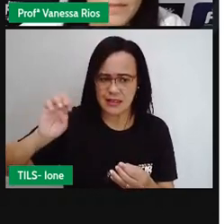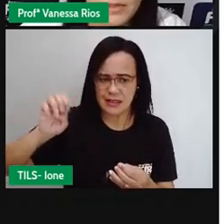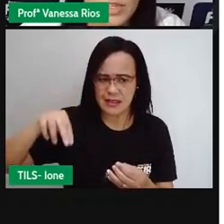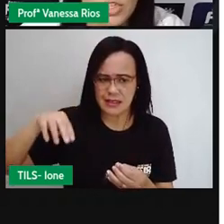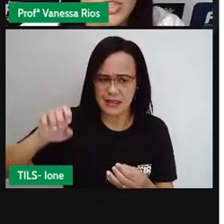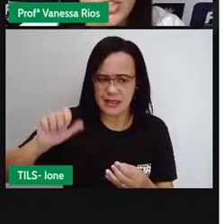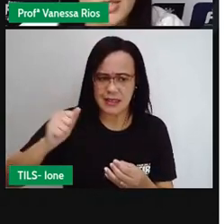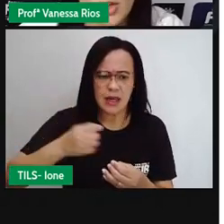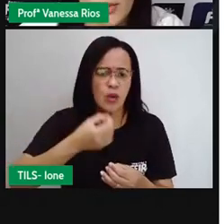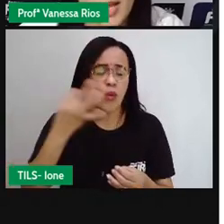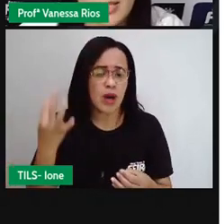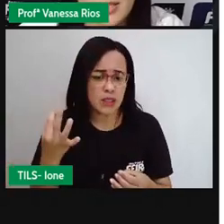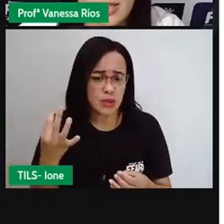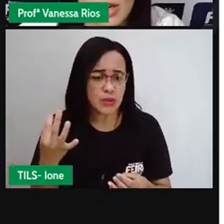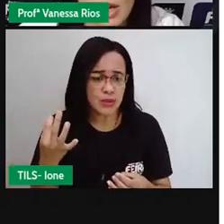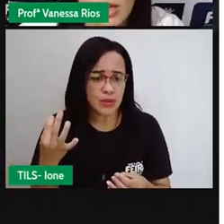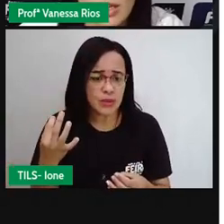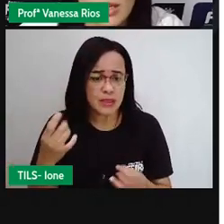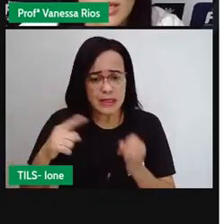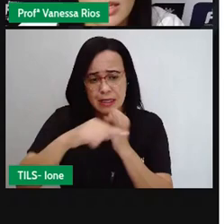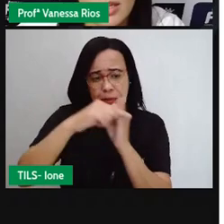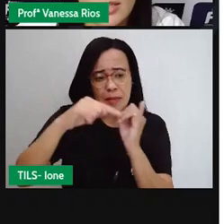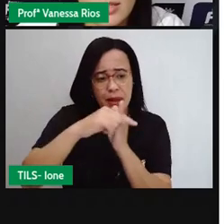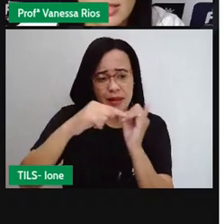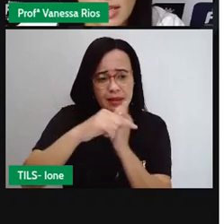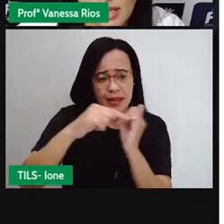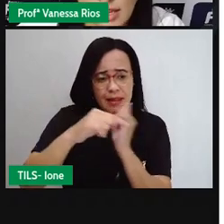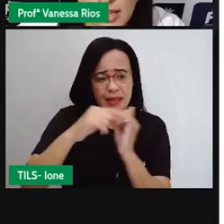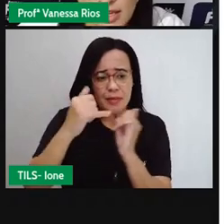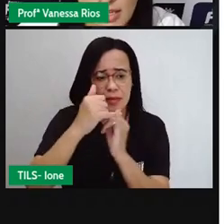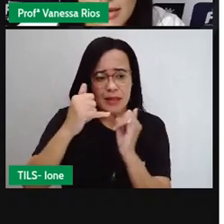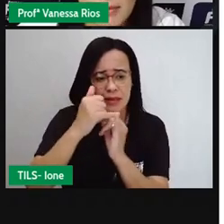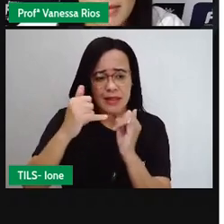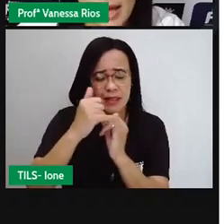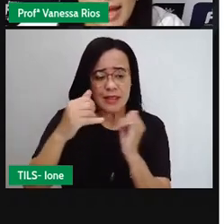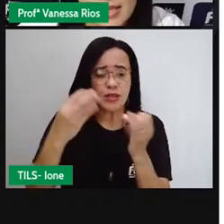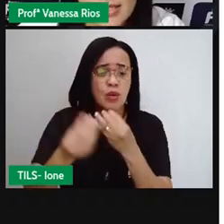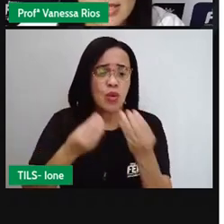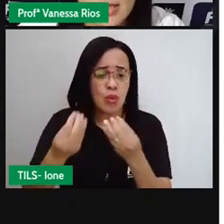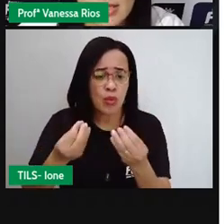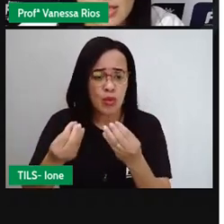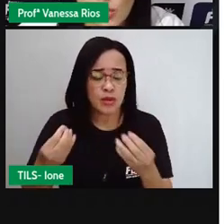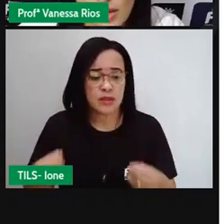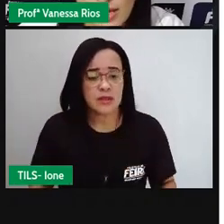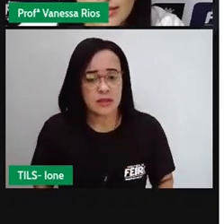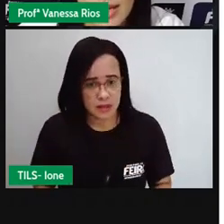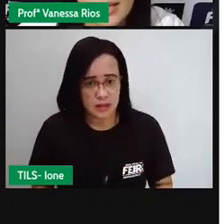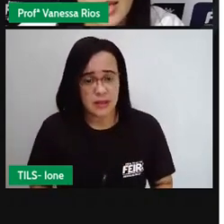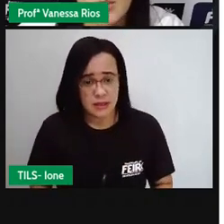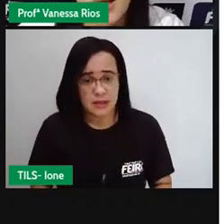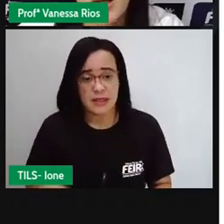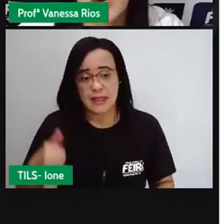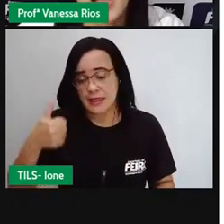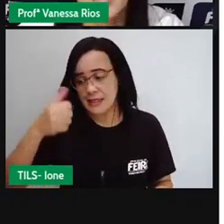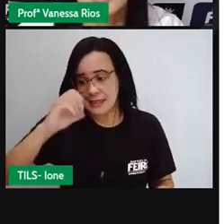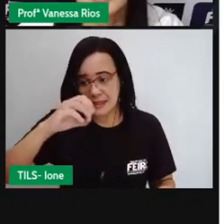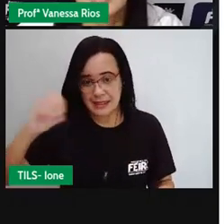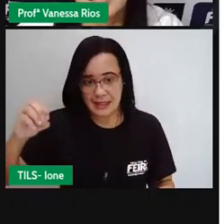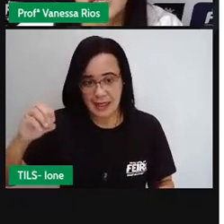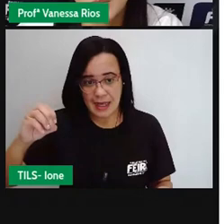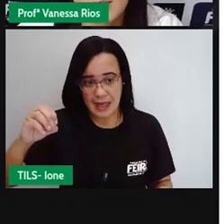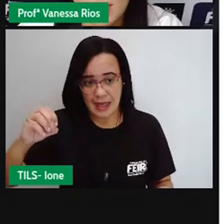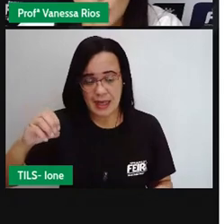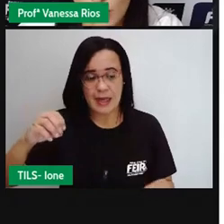então a gente descobre assim ó cem mais cinquenta que é igual a